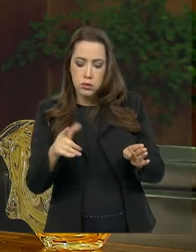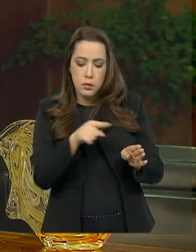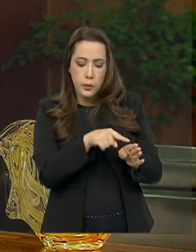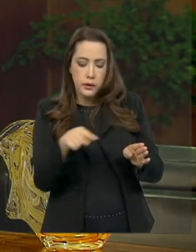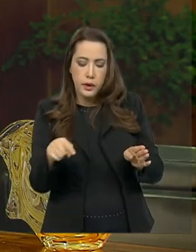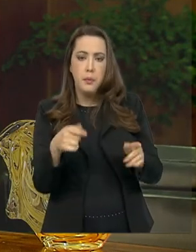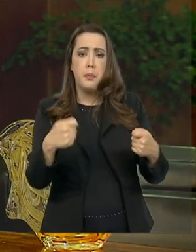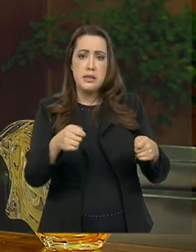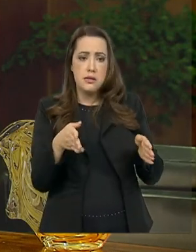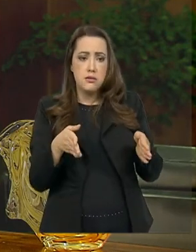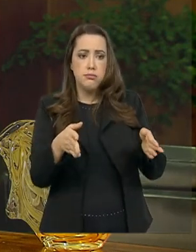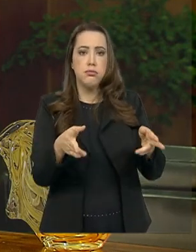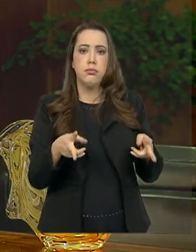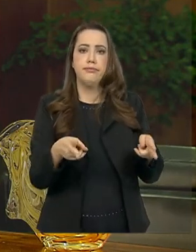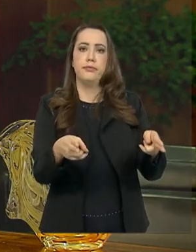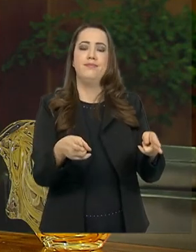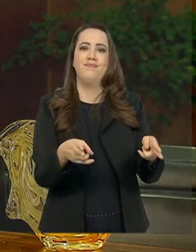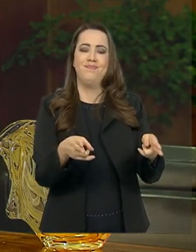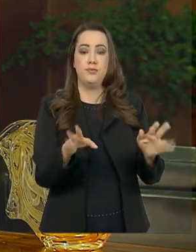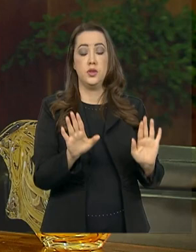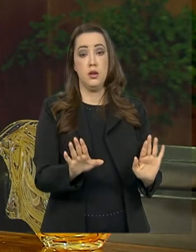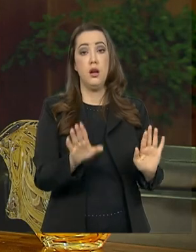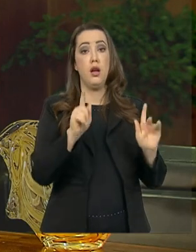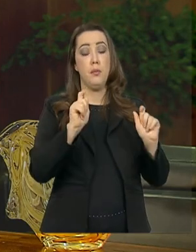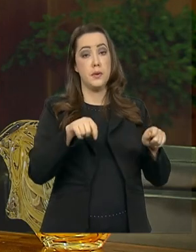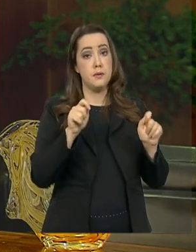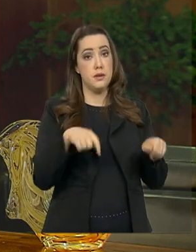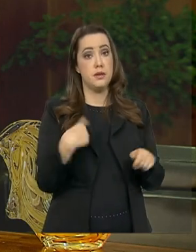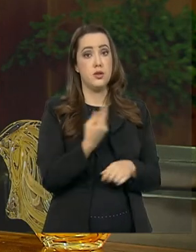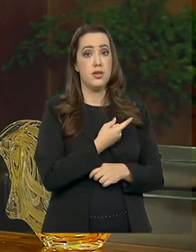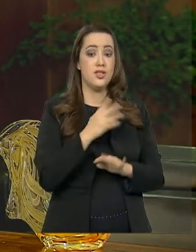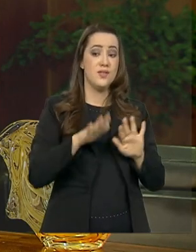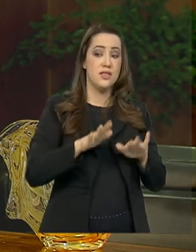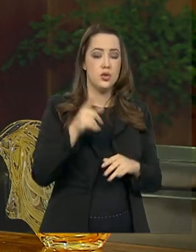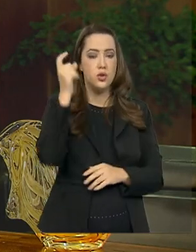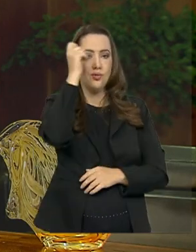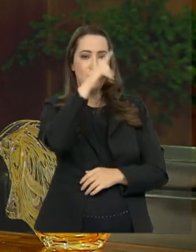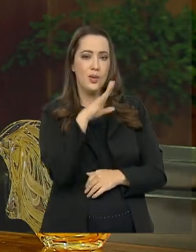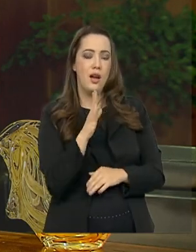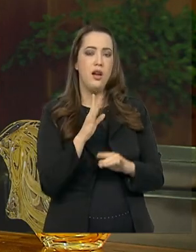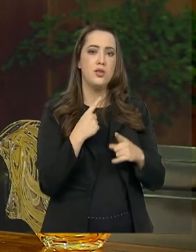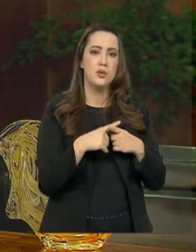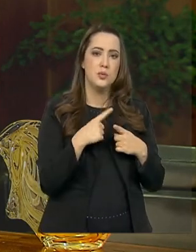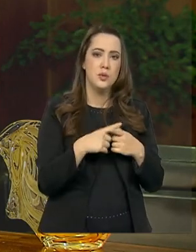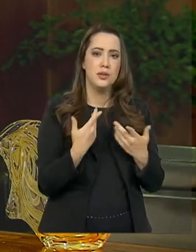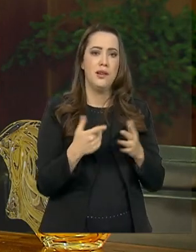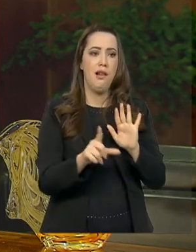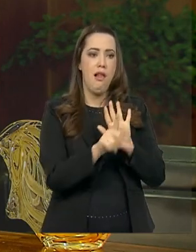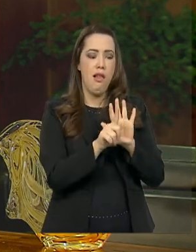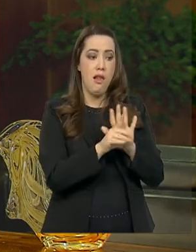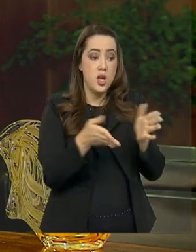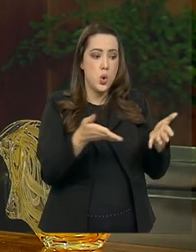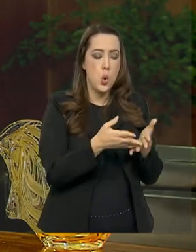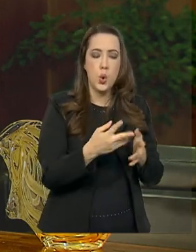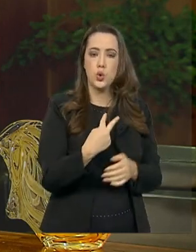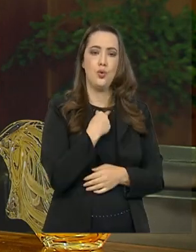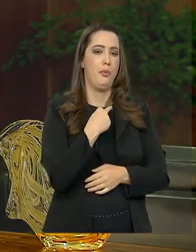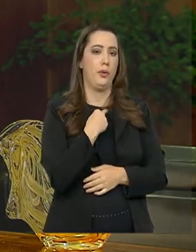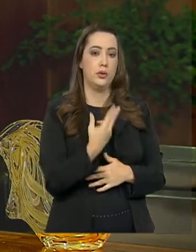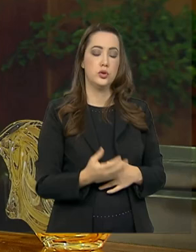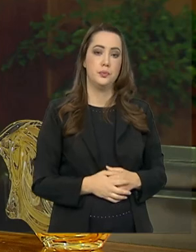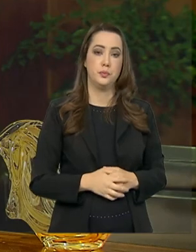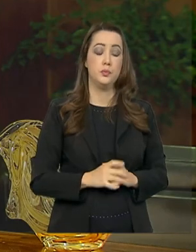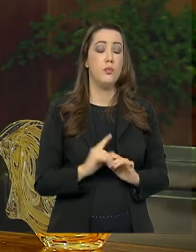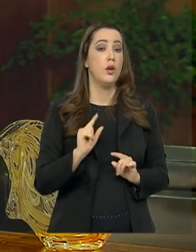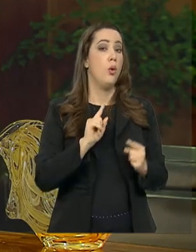sazonais. Isso é um mecanismo que nós temos muita dificuldade em exercê-los na legislação vigente. O que nós tivemos